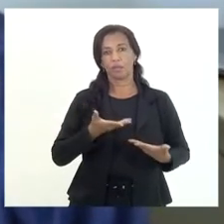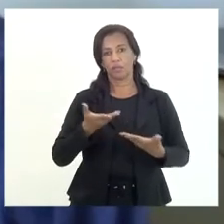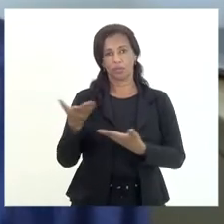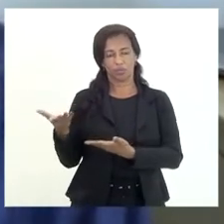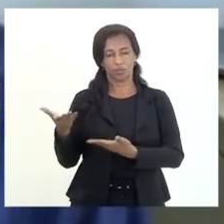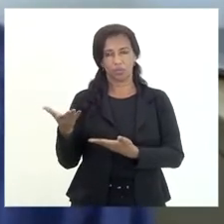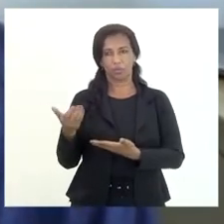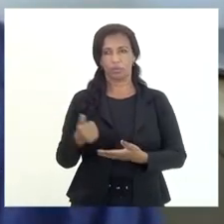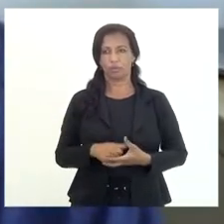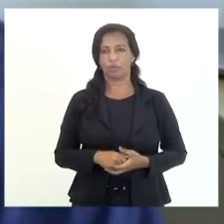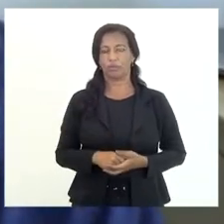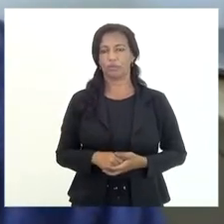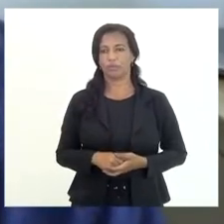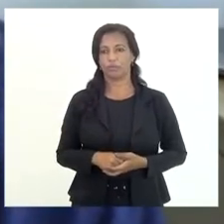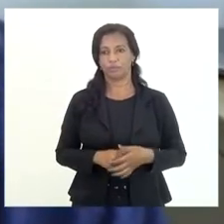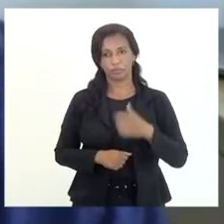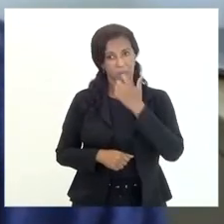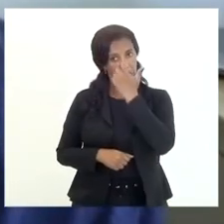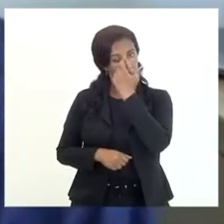Sirme